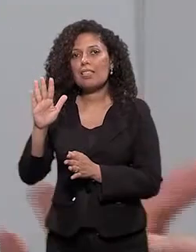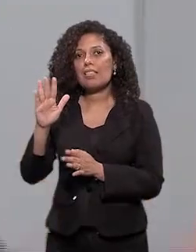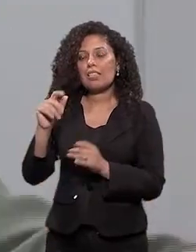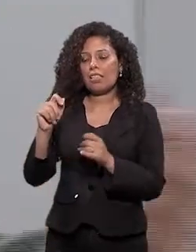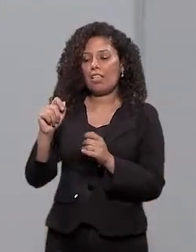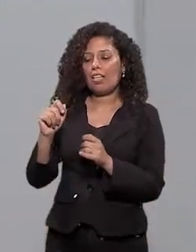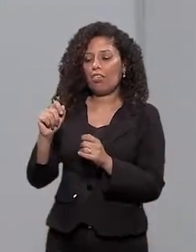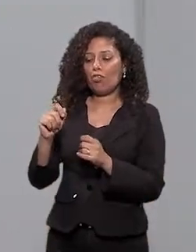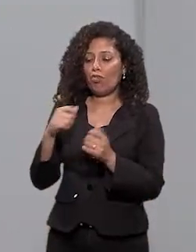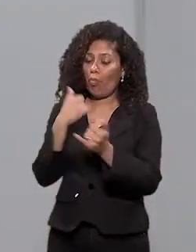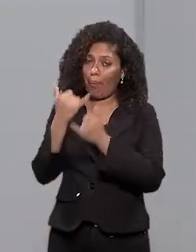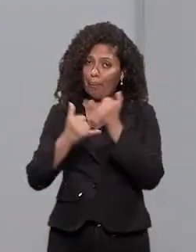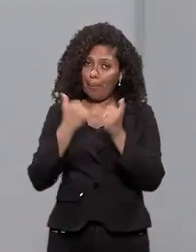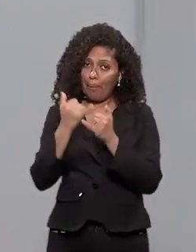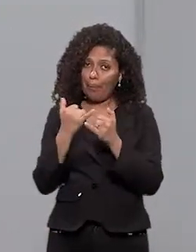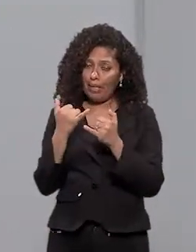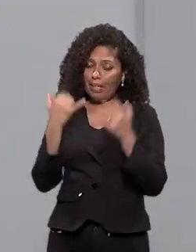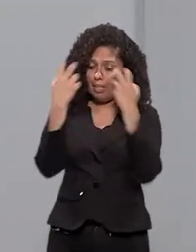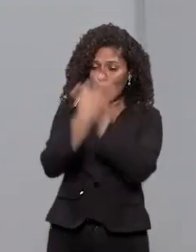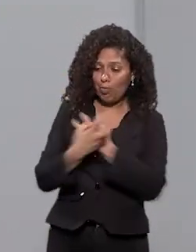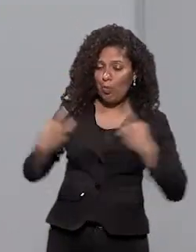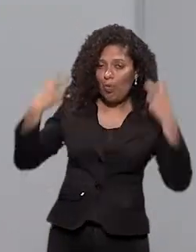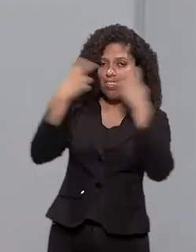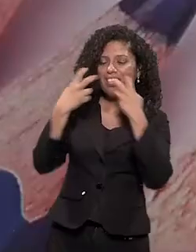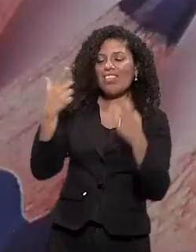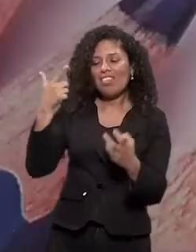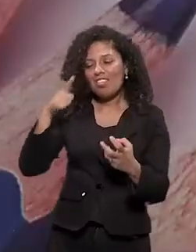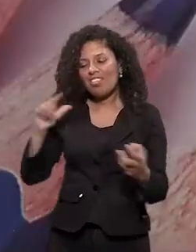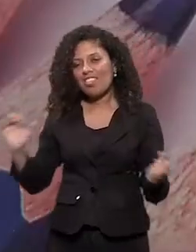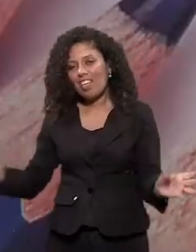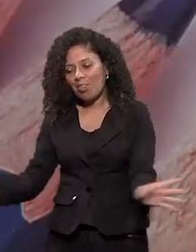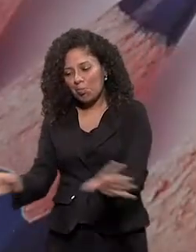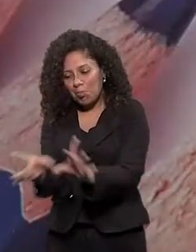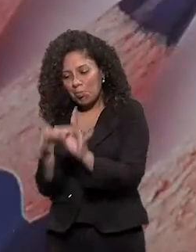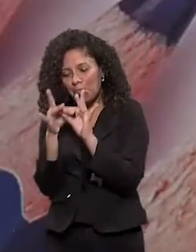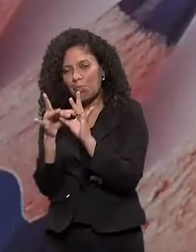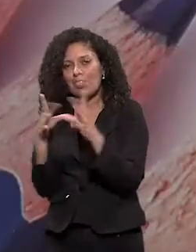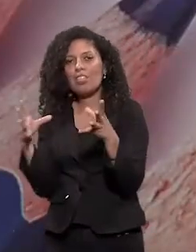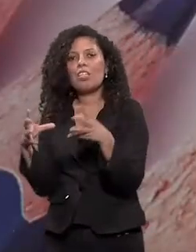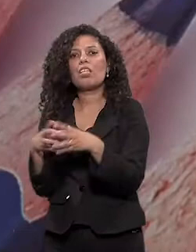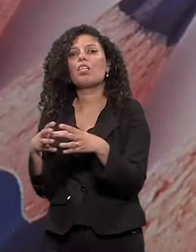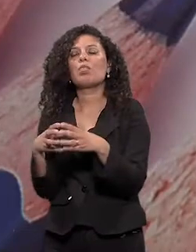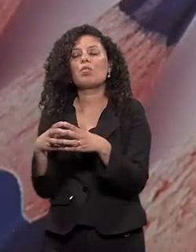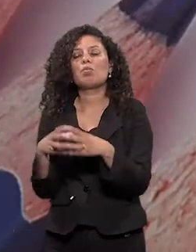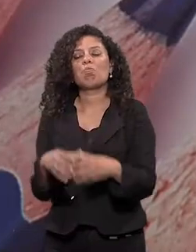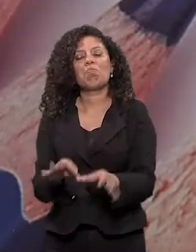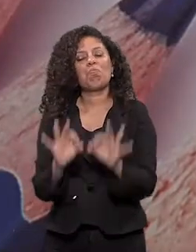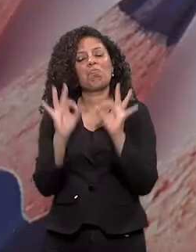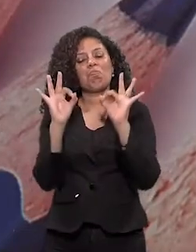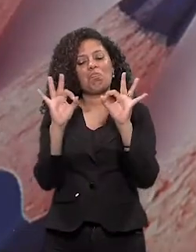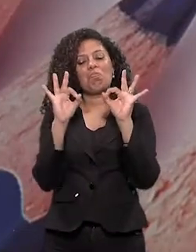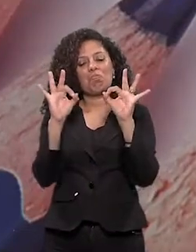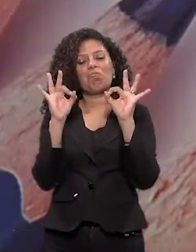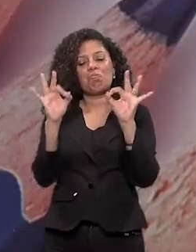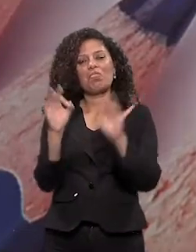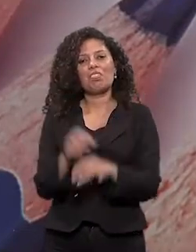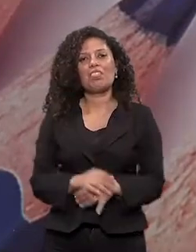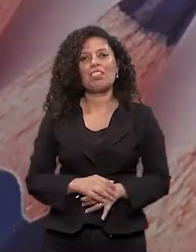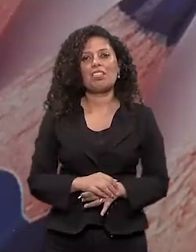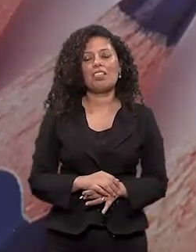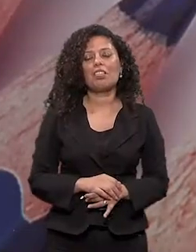de tocar um instrumento, ele vem para o grupo. A música realmente encanta, né? É uma magia.